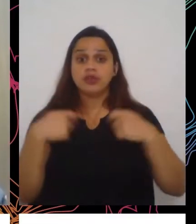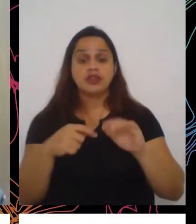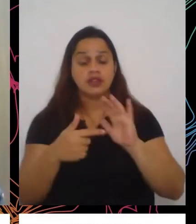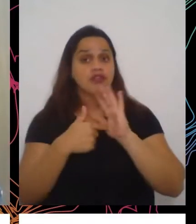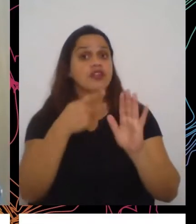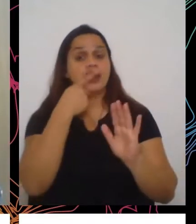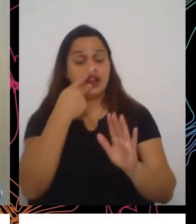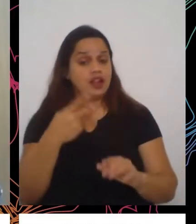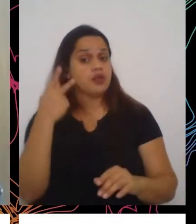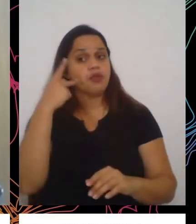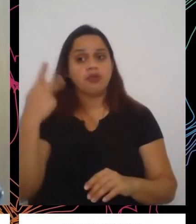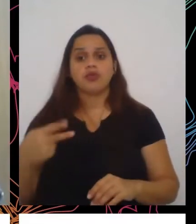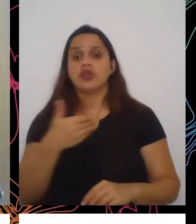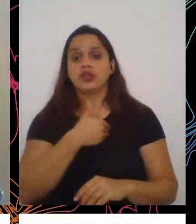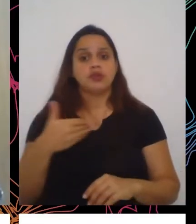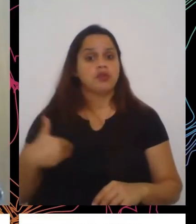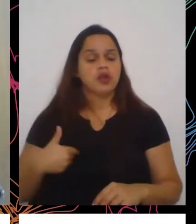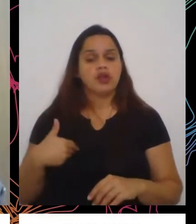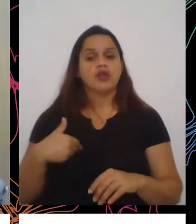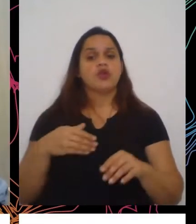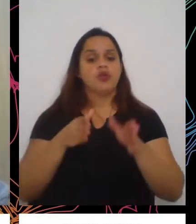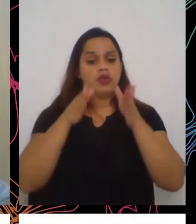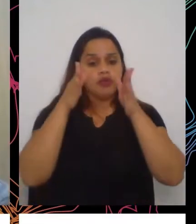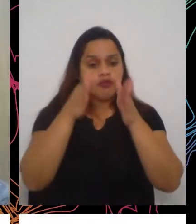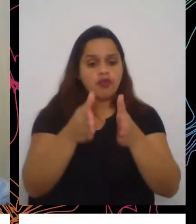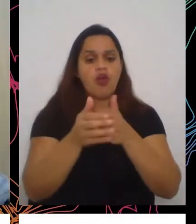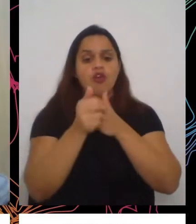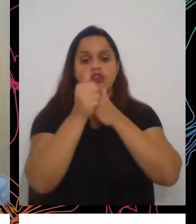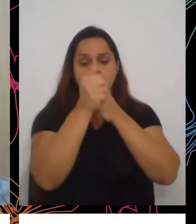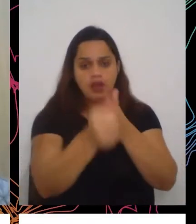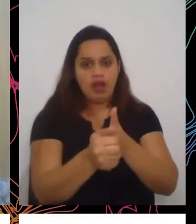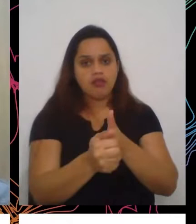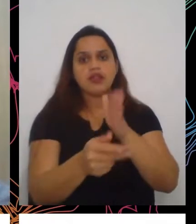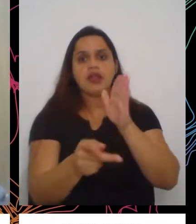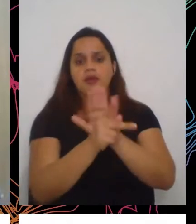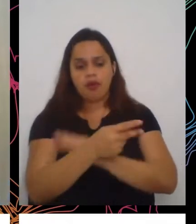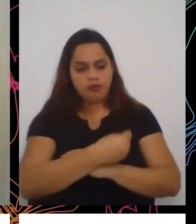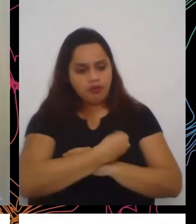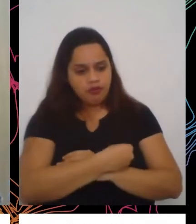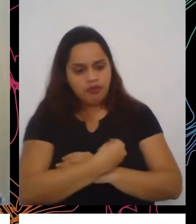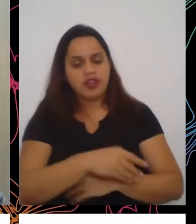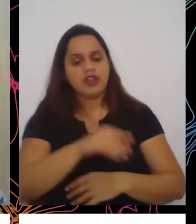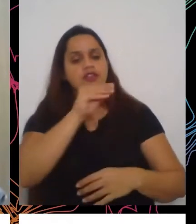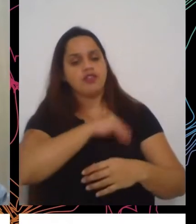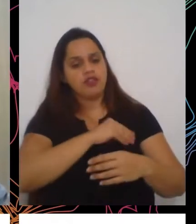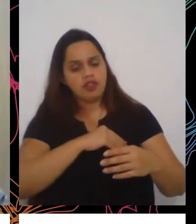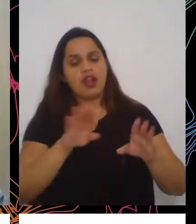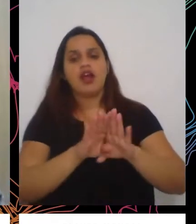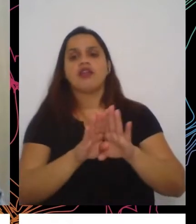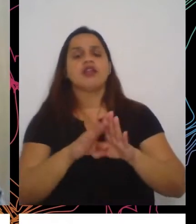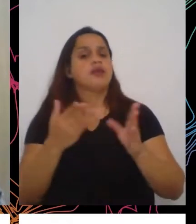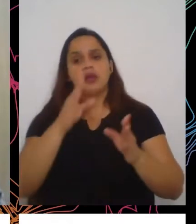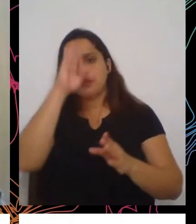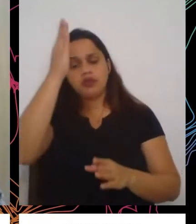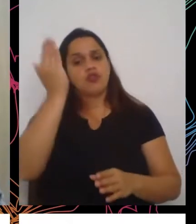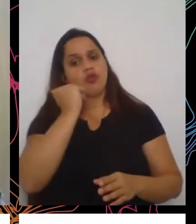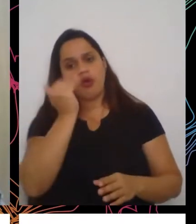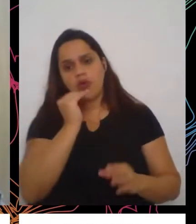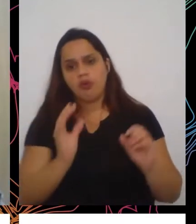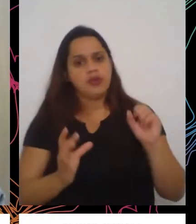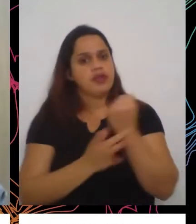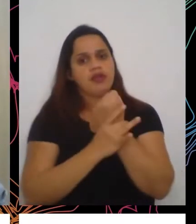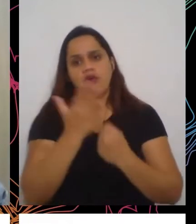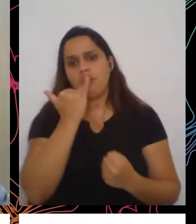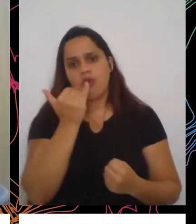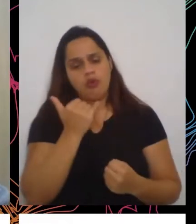pública direcionada tanto para a vida, para a renda, quanto para a soberania alimentar, para a garantia da alimentação